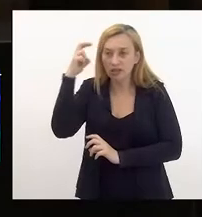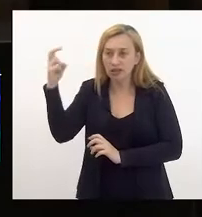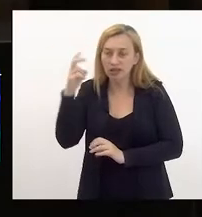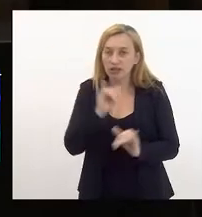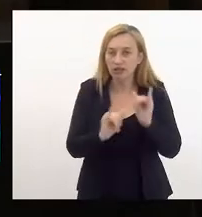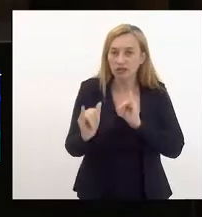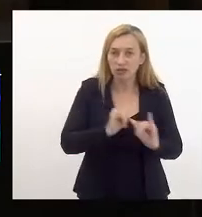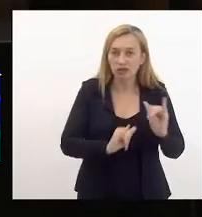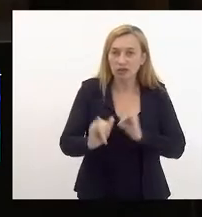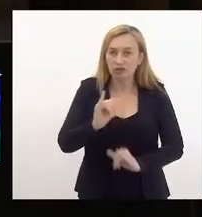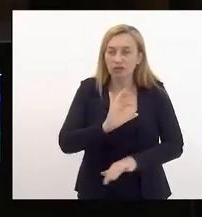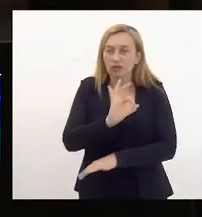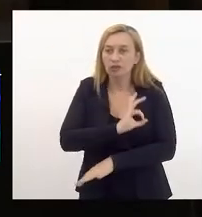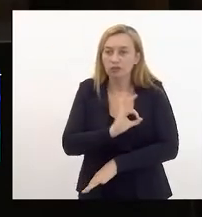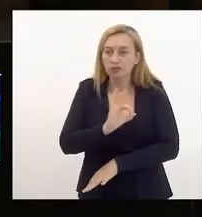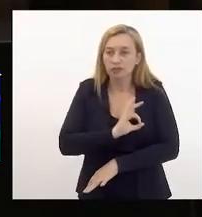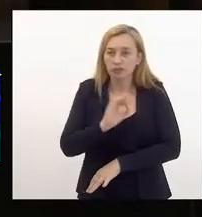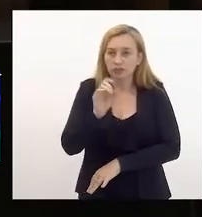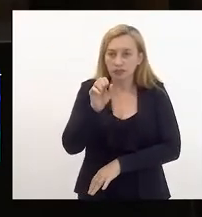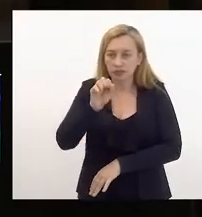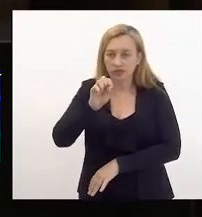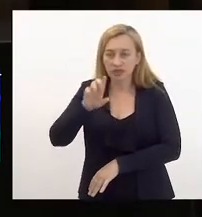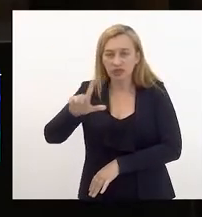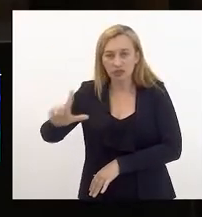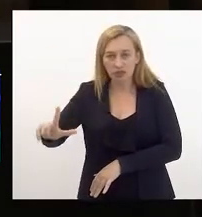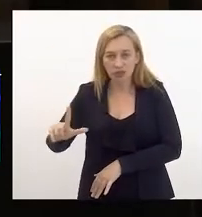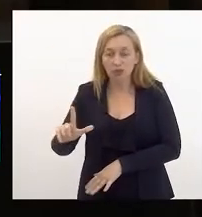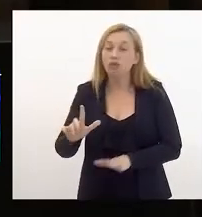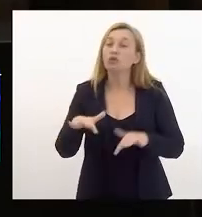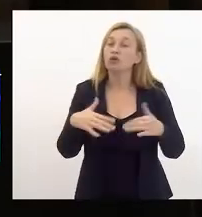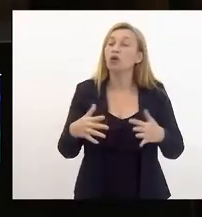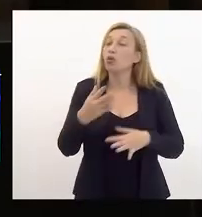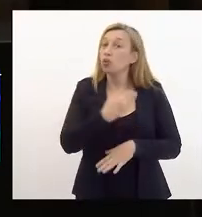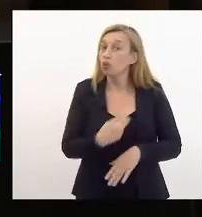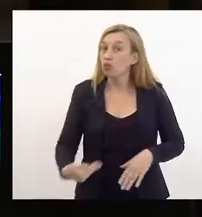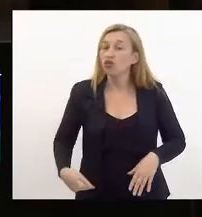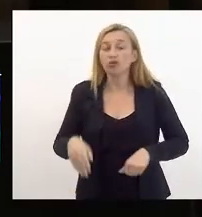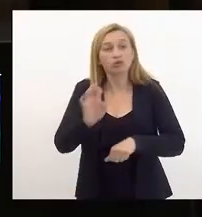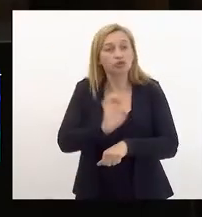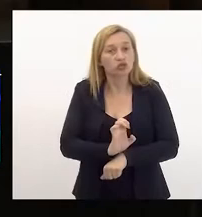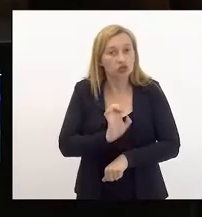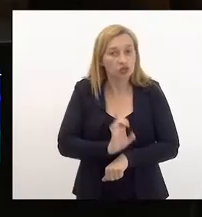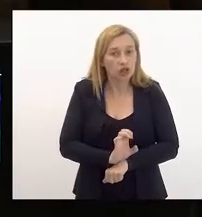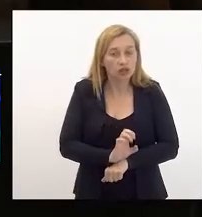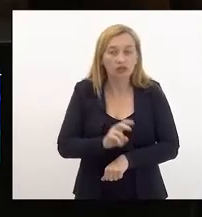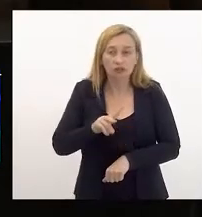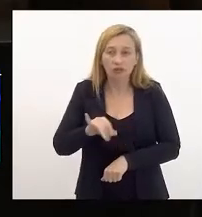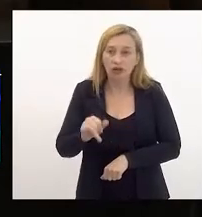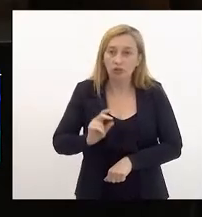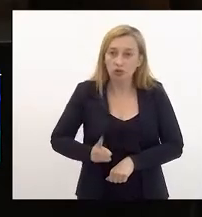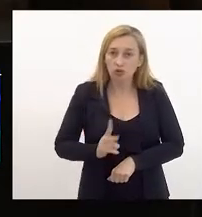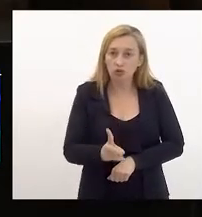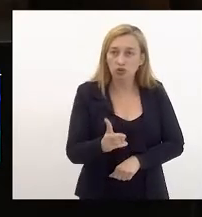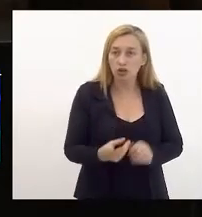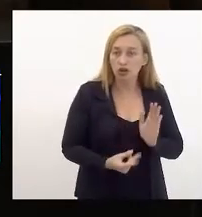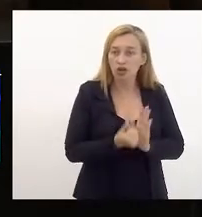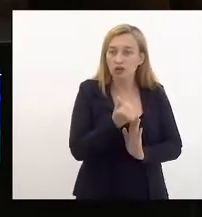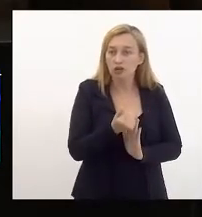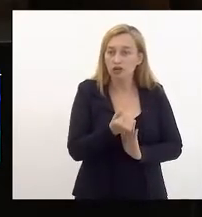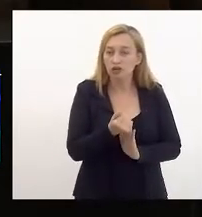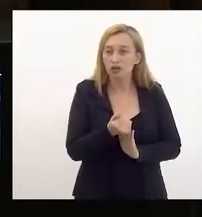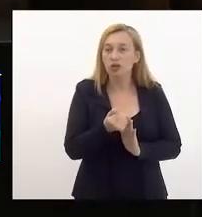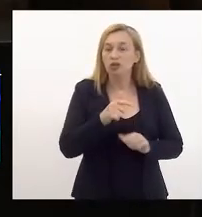informação da polícia civil ou seja o governo do estado vai continuar investindo em política do